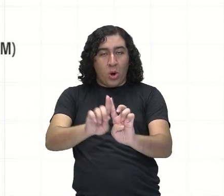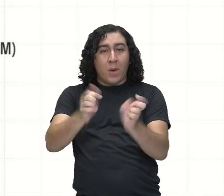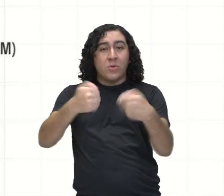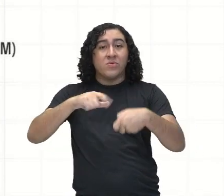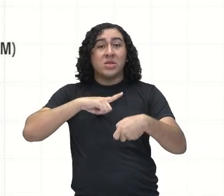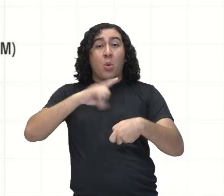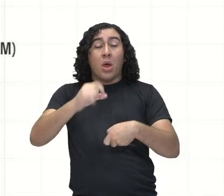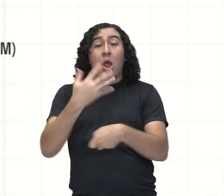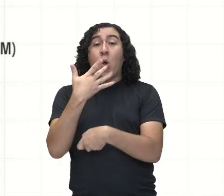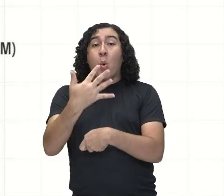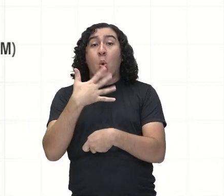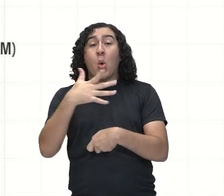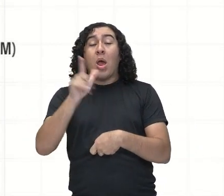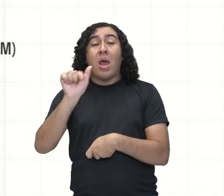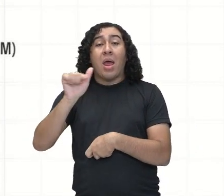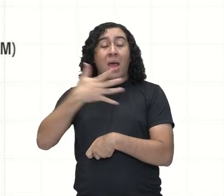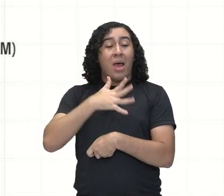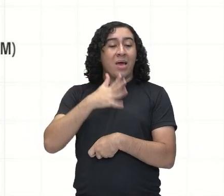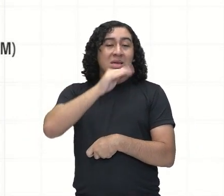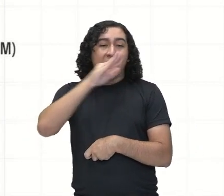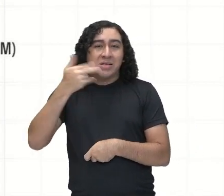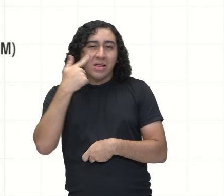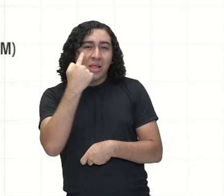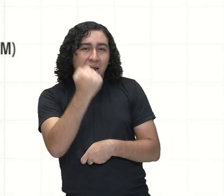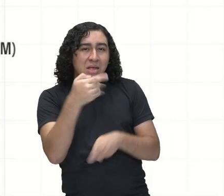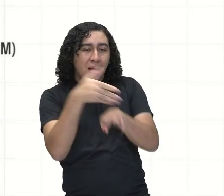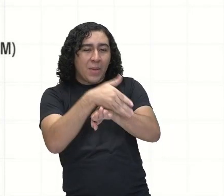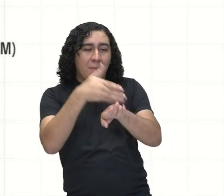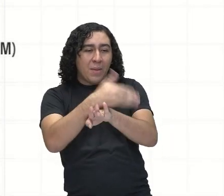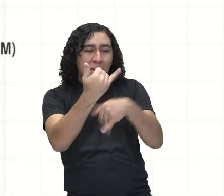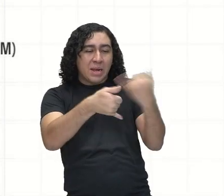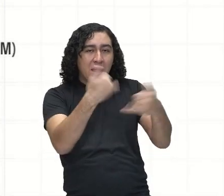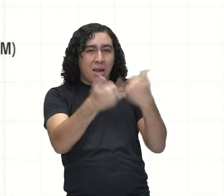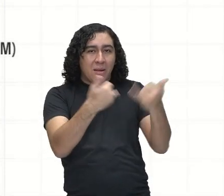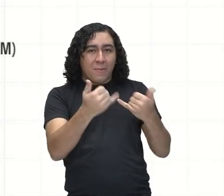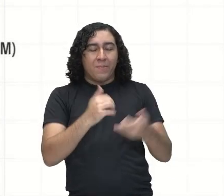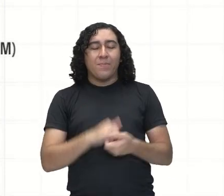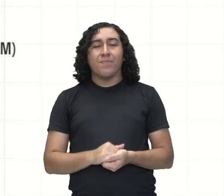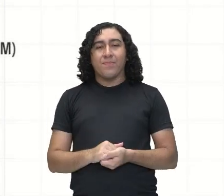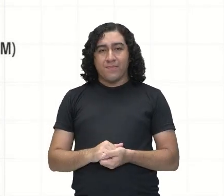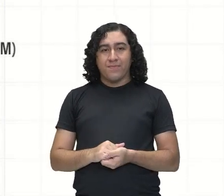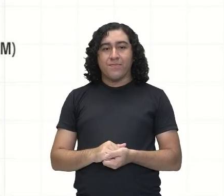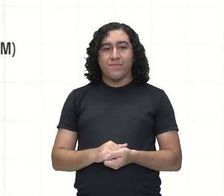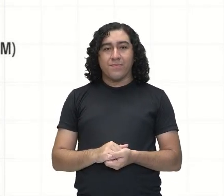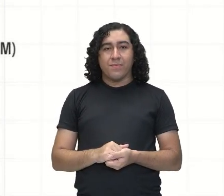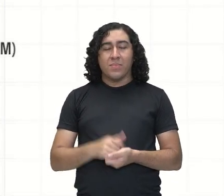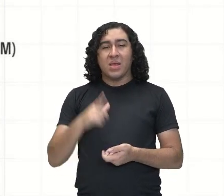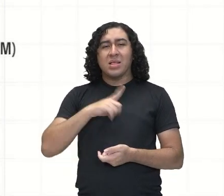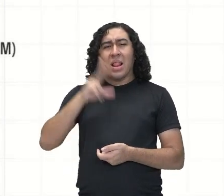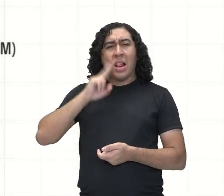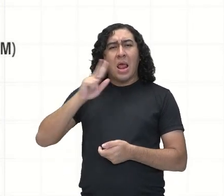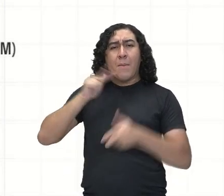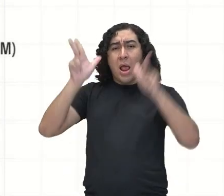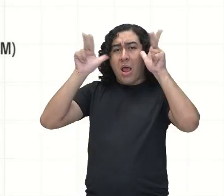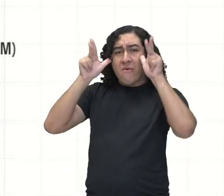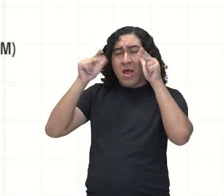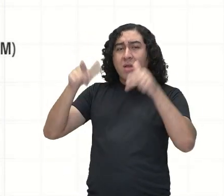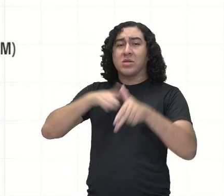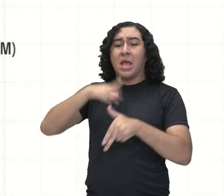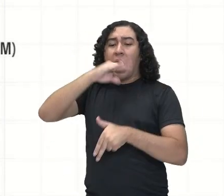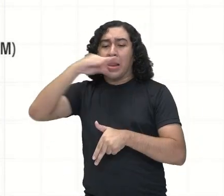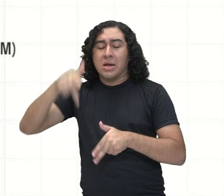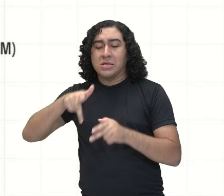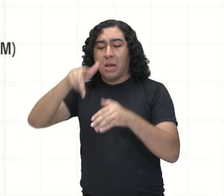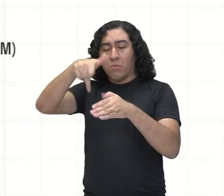vibrante e atrativo para as crianças, né? Eles querem pintar uma faixa que tenha 50